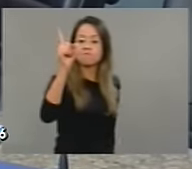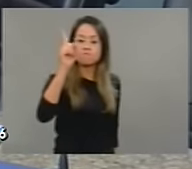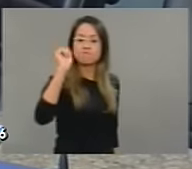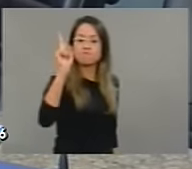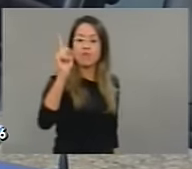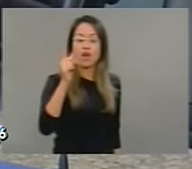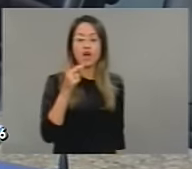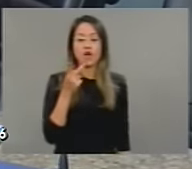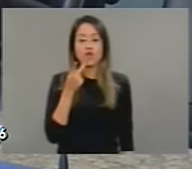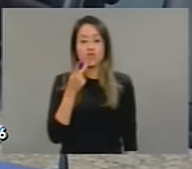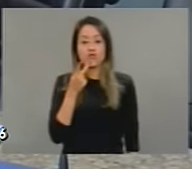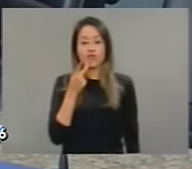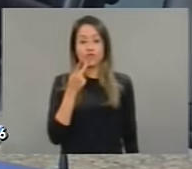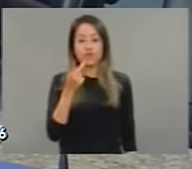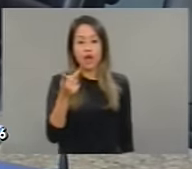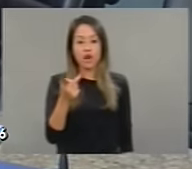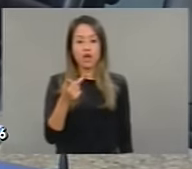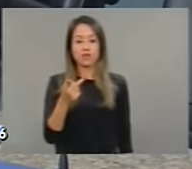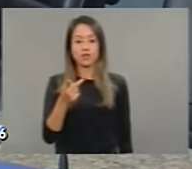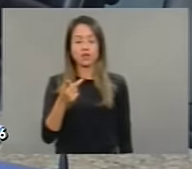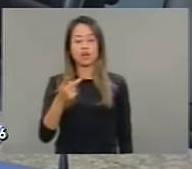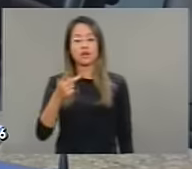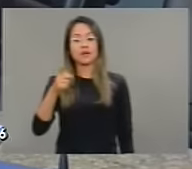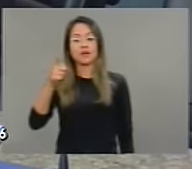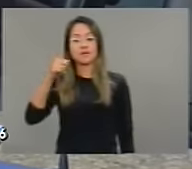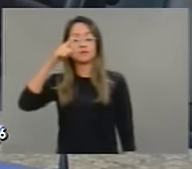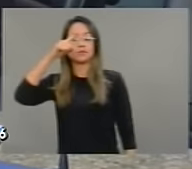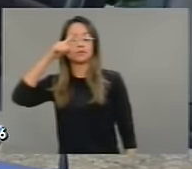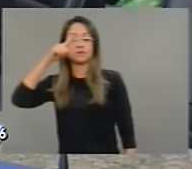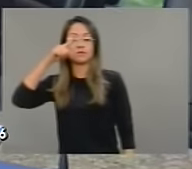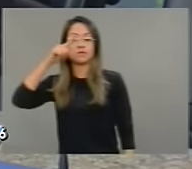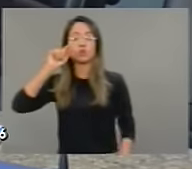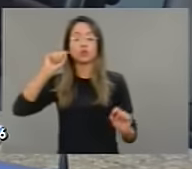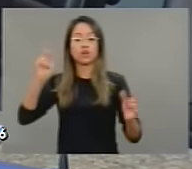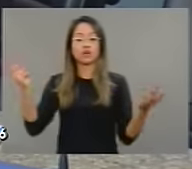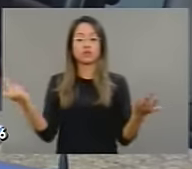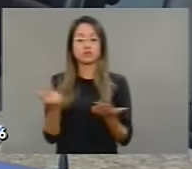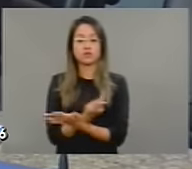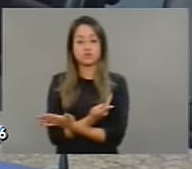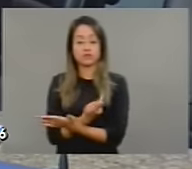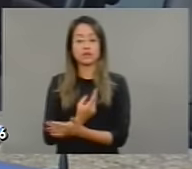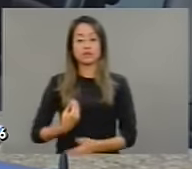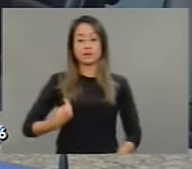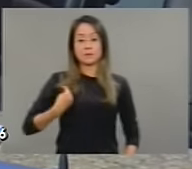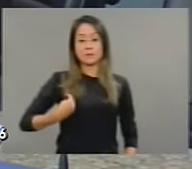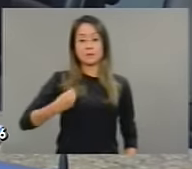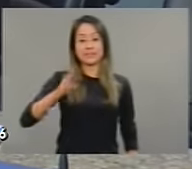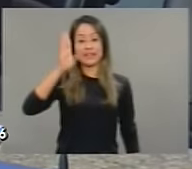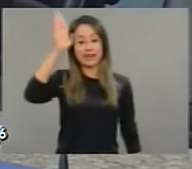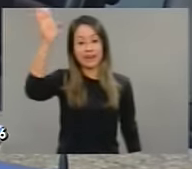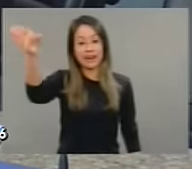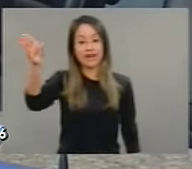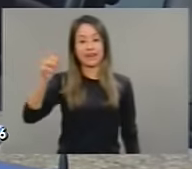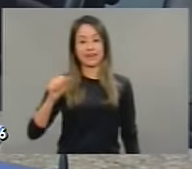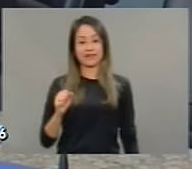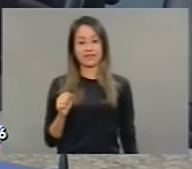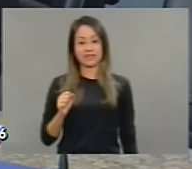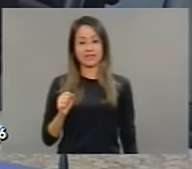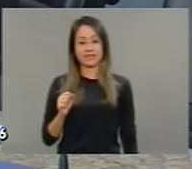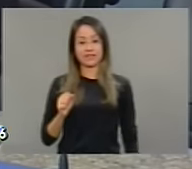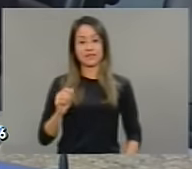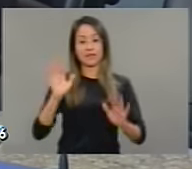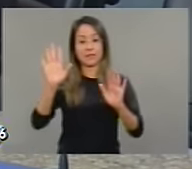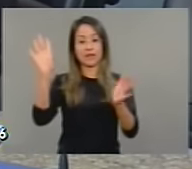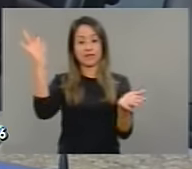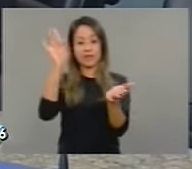vossa excelência como se estivesse falando diretamente para vossa excelência. Isso fez algumas pessoas acreditarem que vossa excelência estava lá no comando geral, quando, na verdade, estava aqui. no